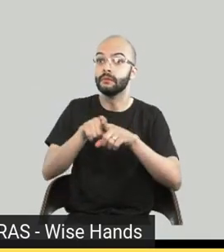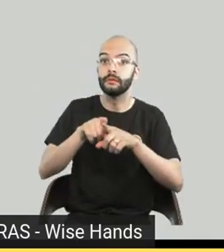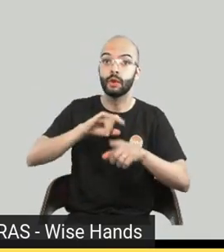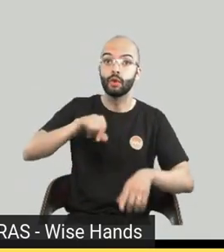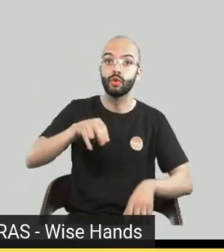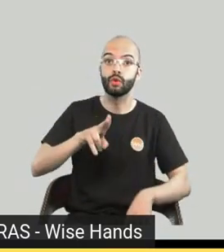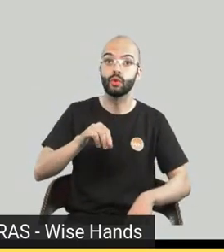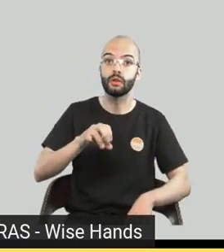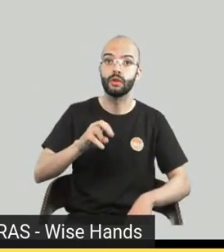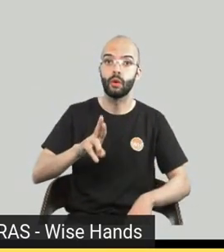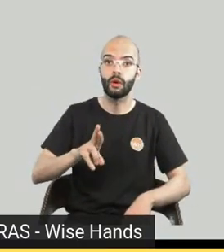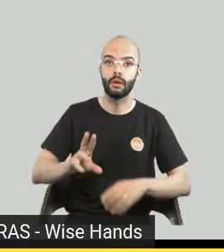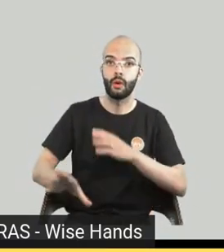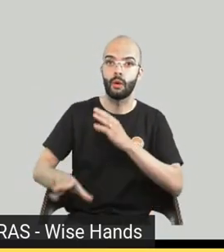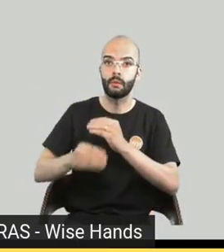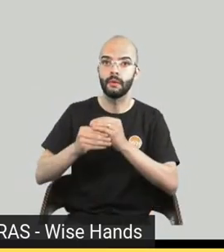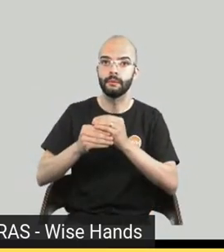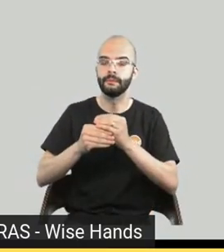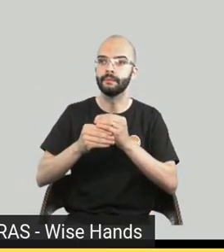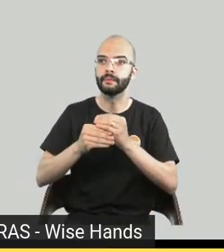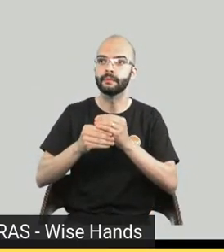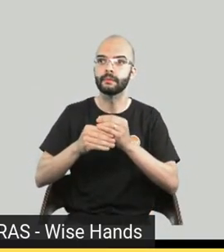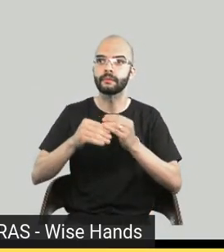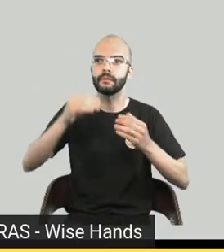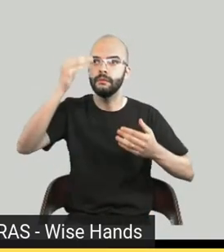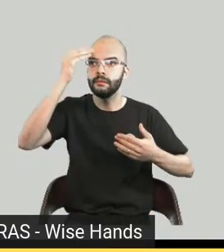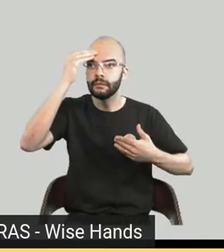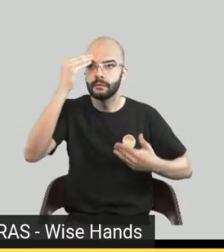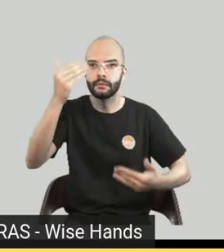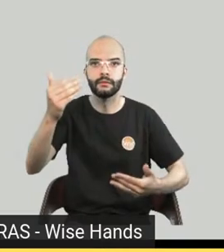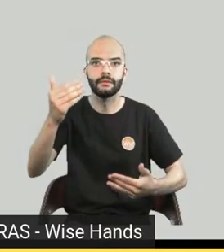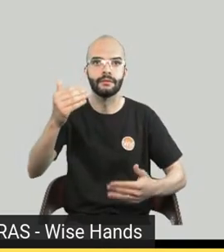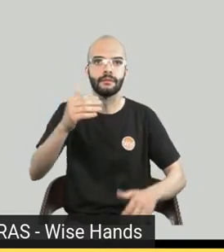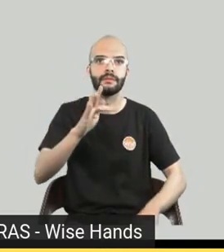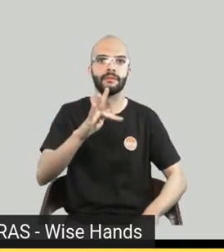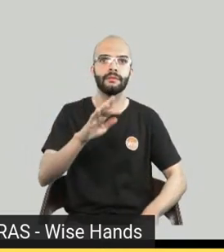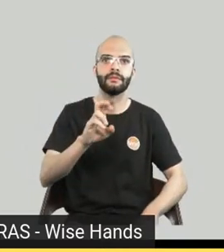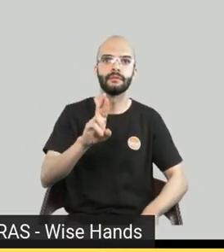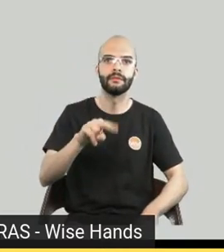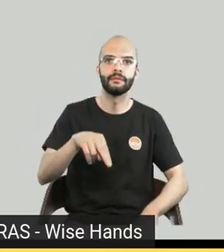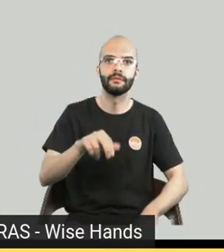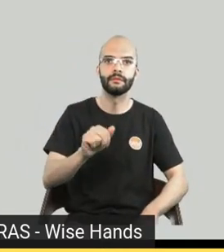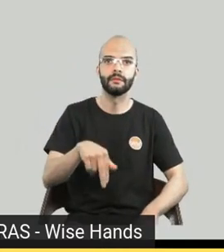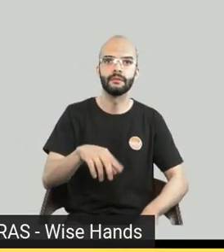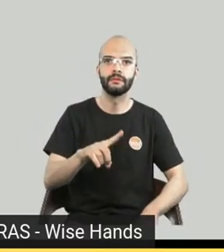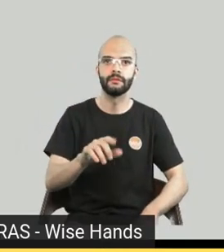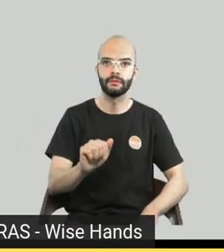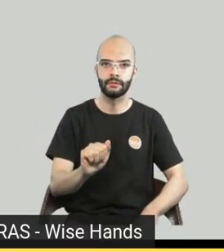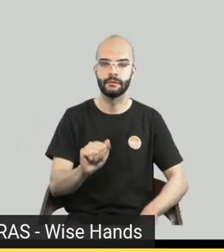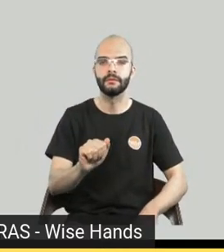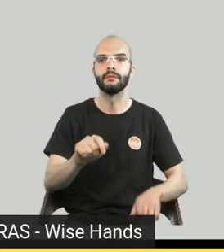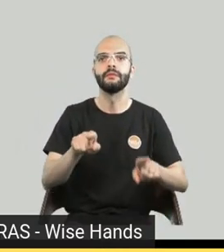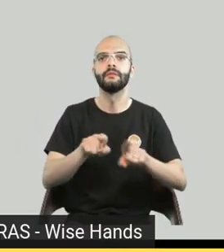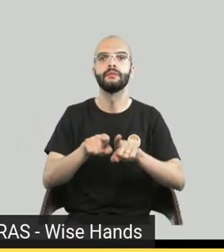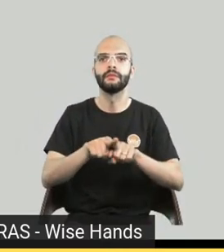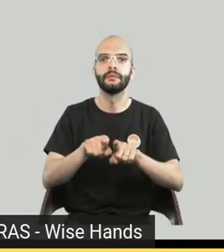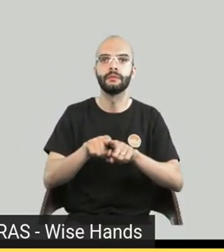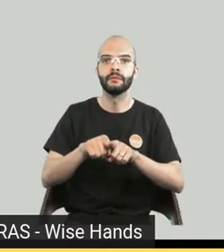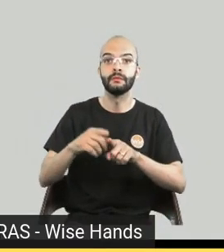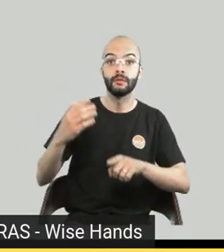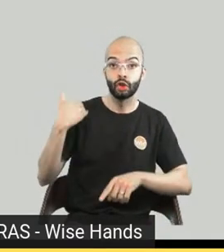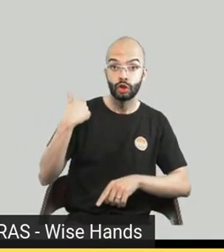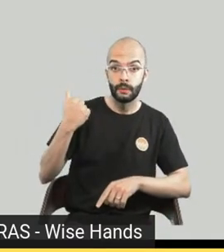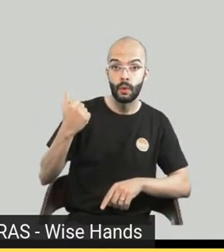vai lá. Primeiro, esqueci de agradecer a Fernanda e a você também, Wanda, de poder trazer a gente aqui para poder dar